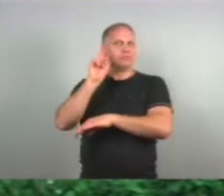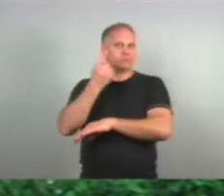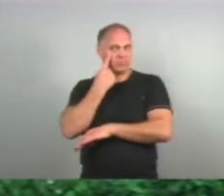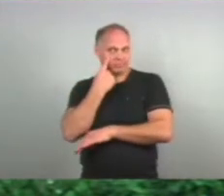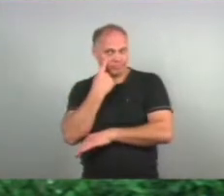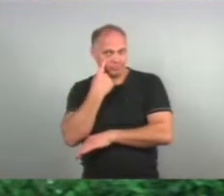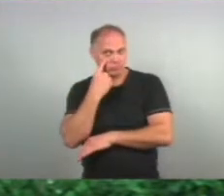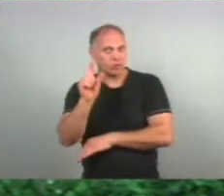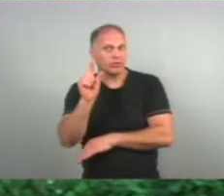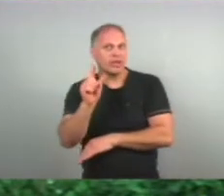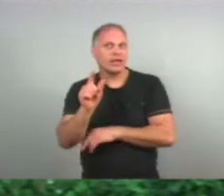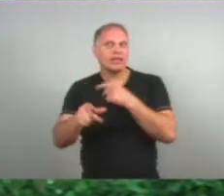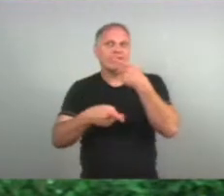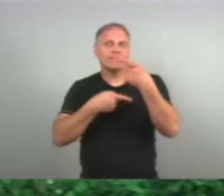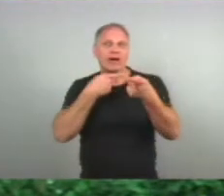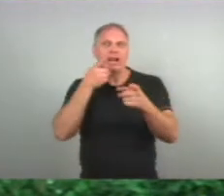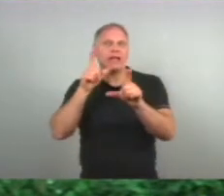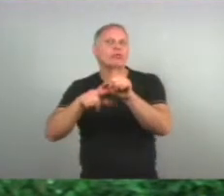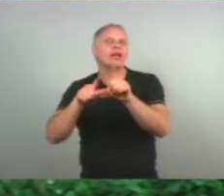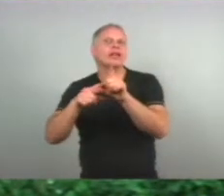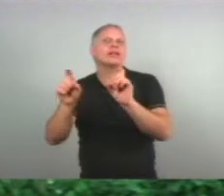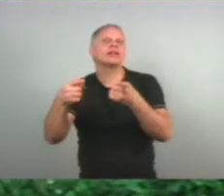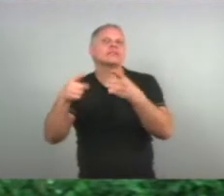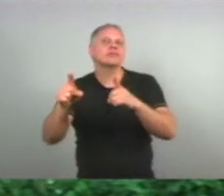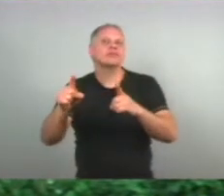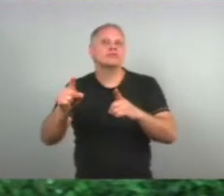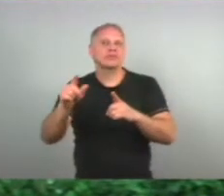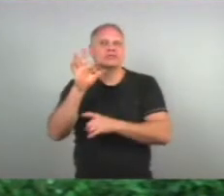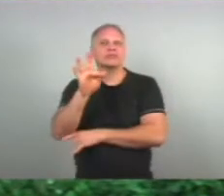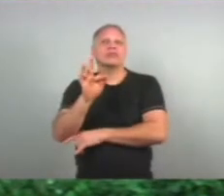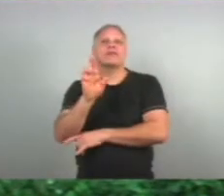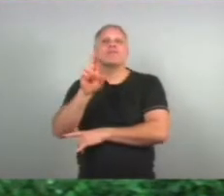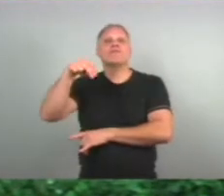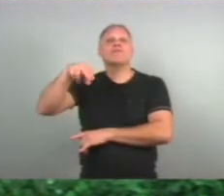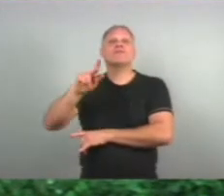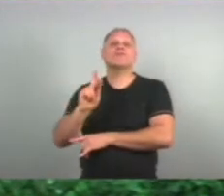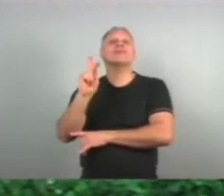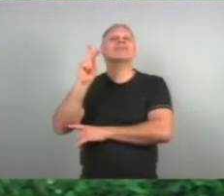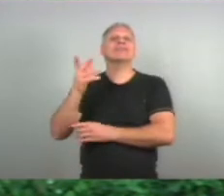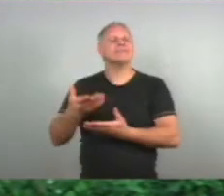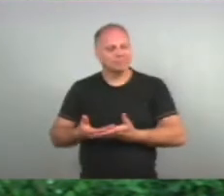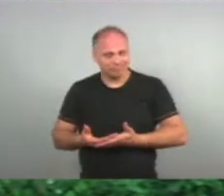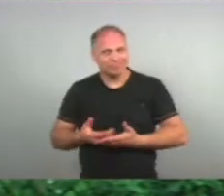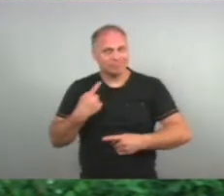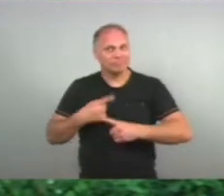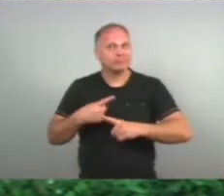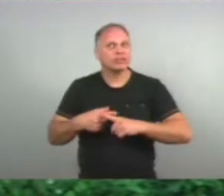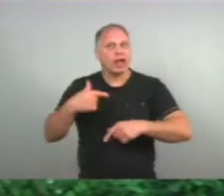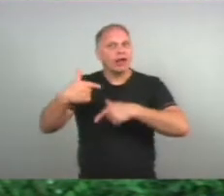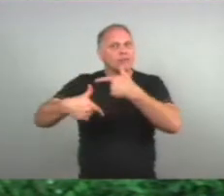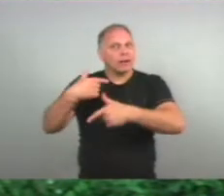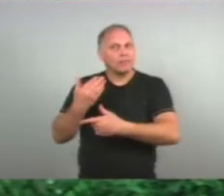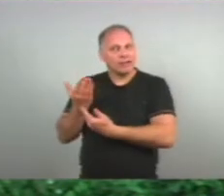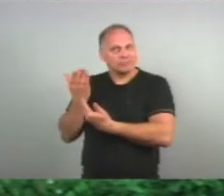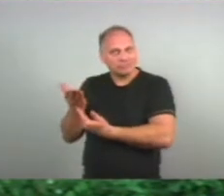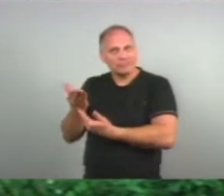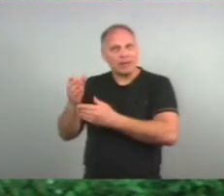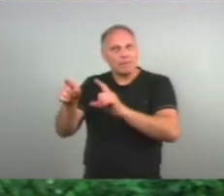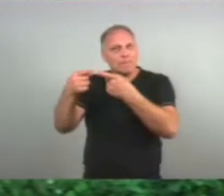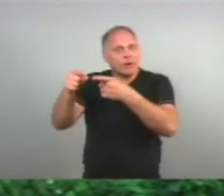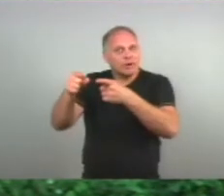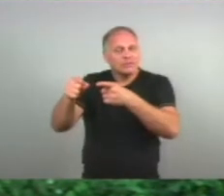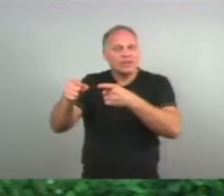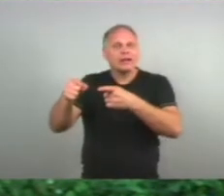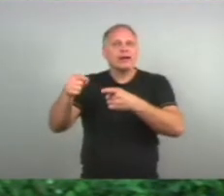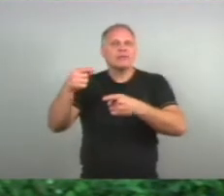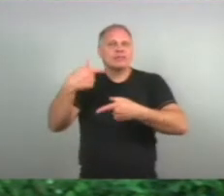No que está falando Essas letras Né? Porque o trabalho Que Do feminismo No